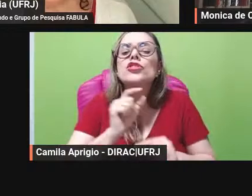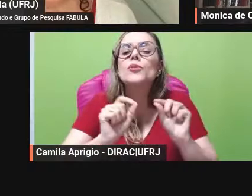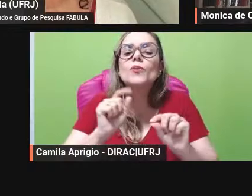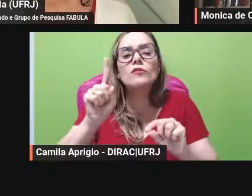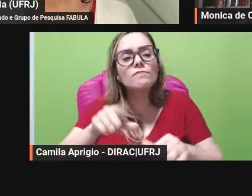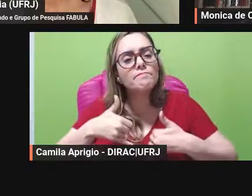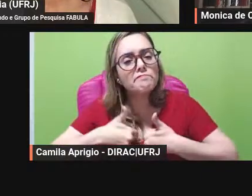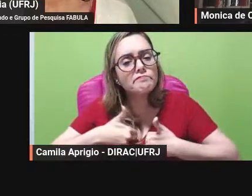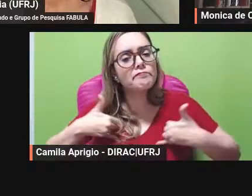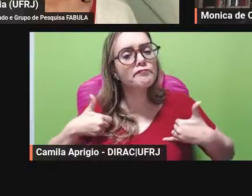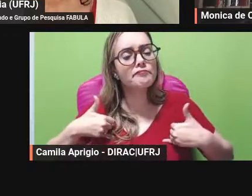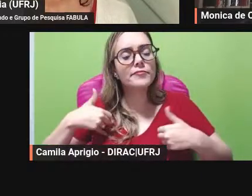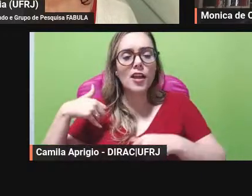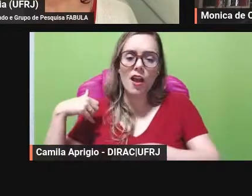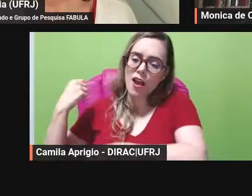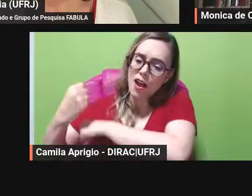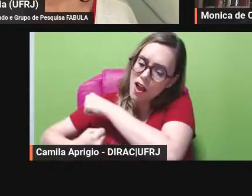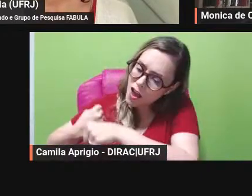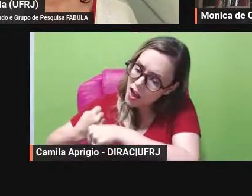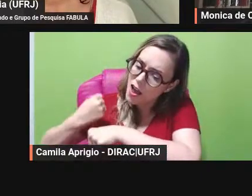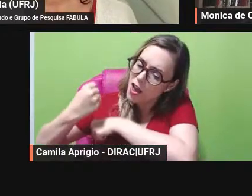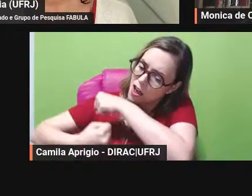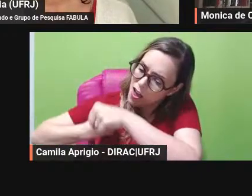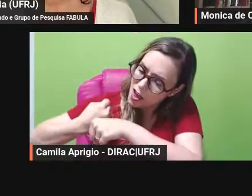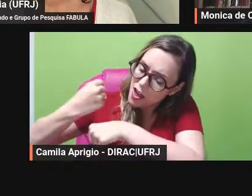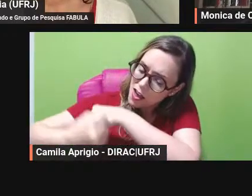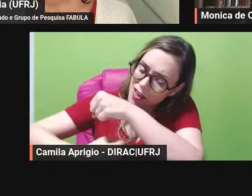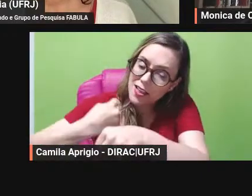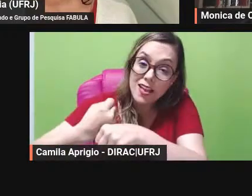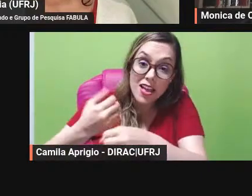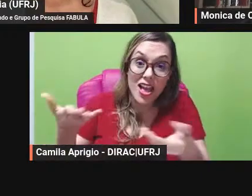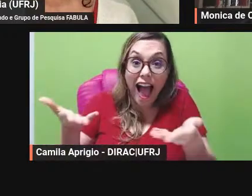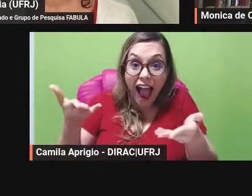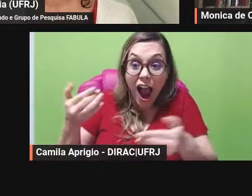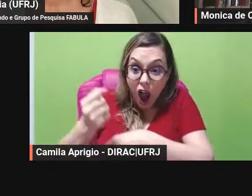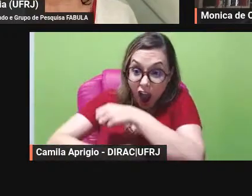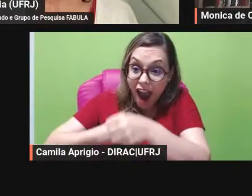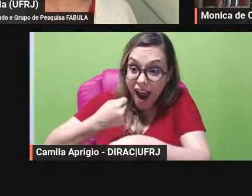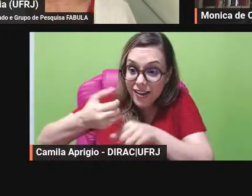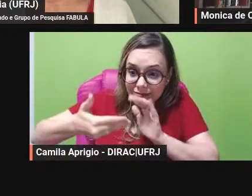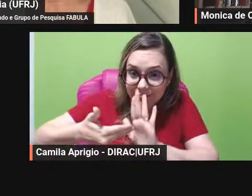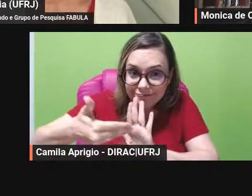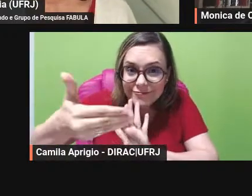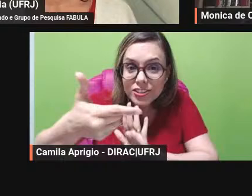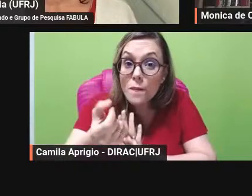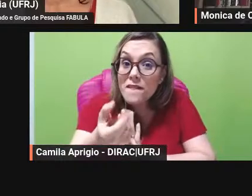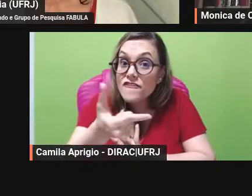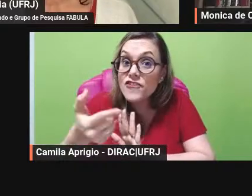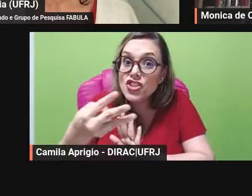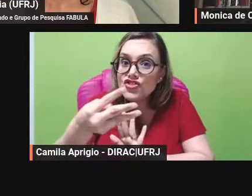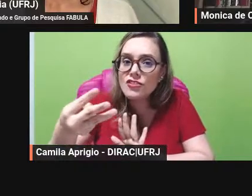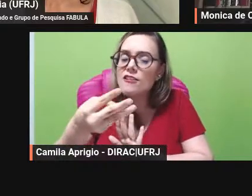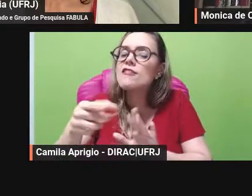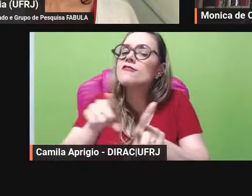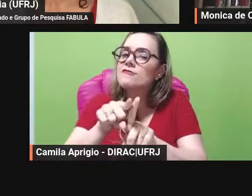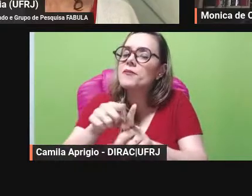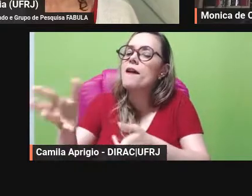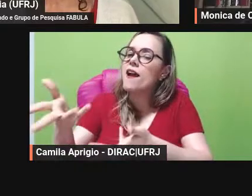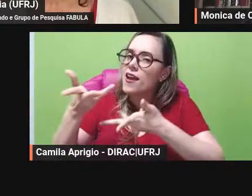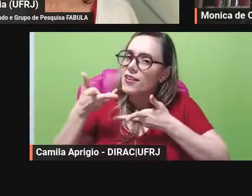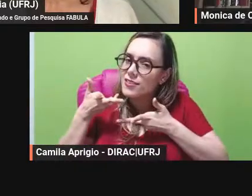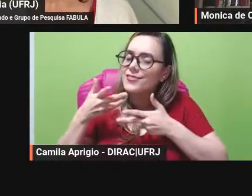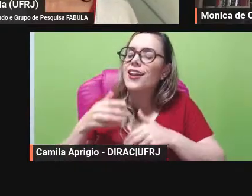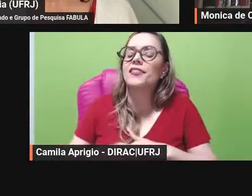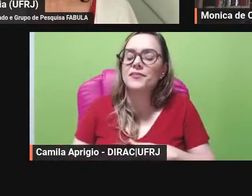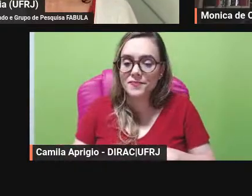longo desse ano enriquecendo nossos debates sobre recepção de temas da antiguidade clássica grega e romana a gente não